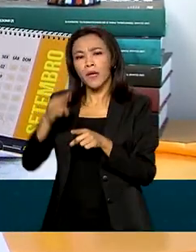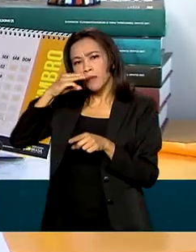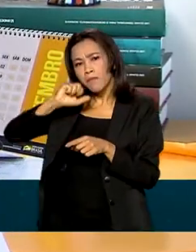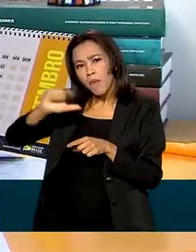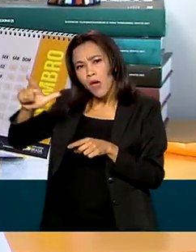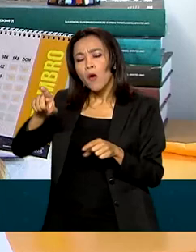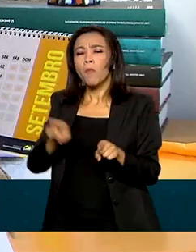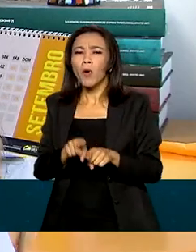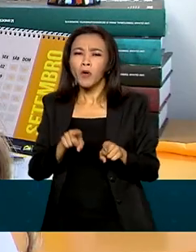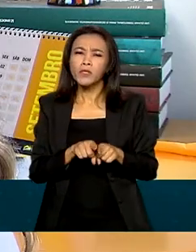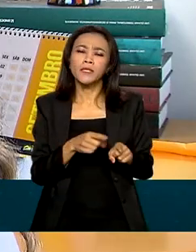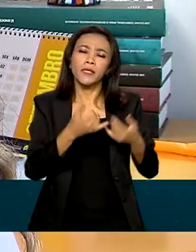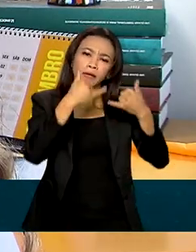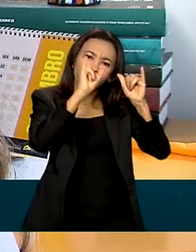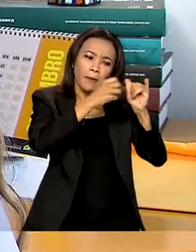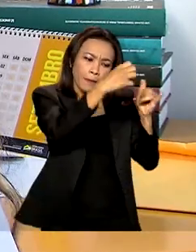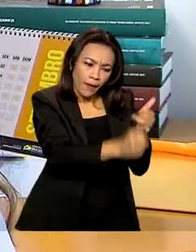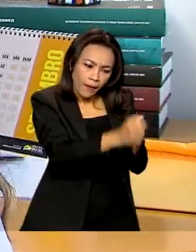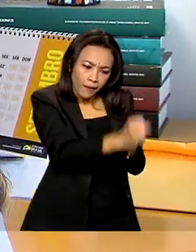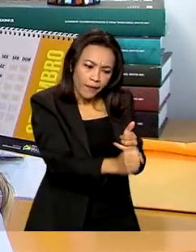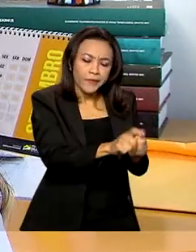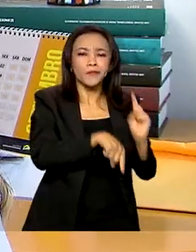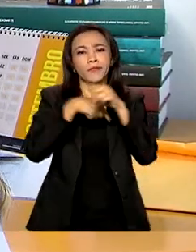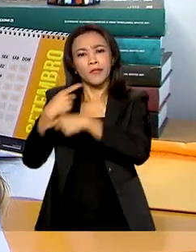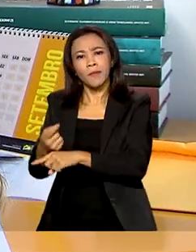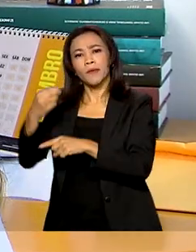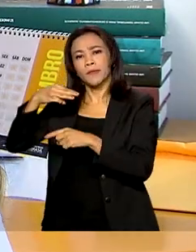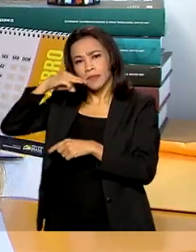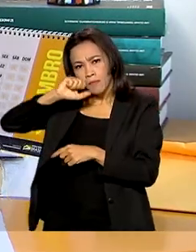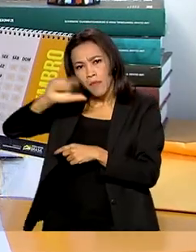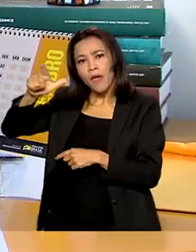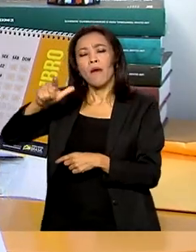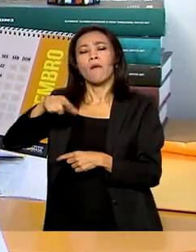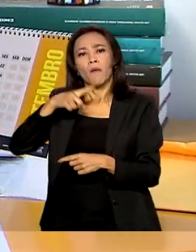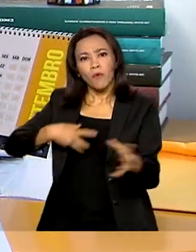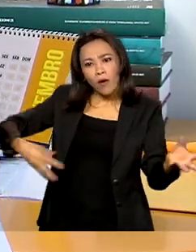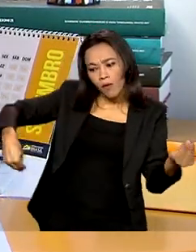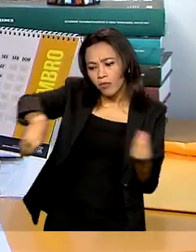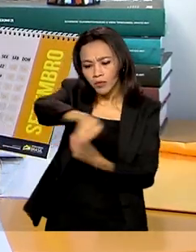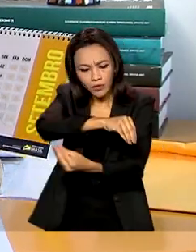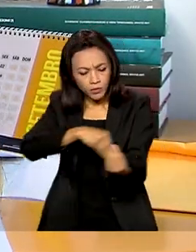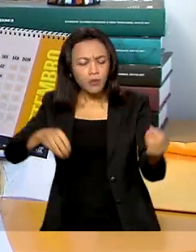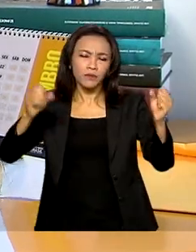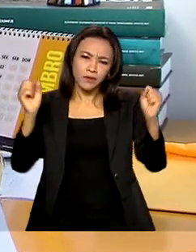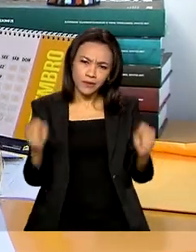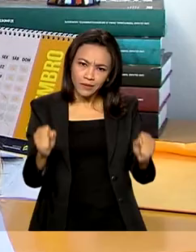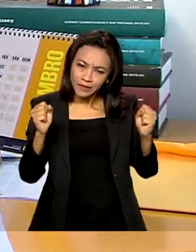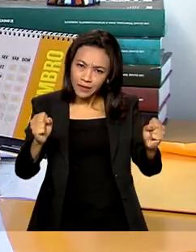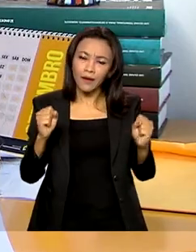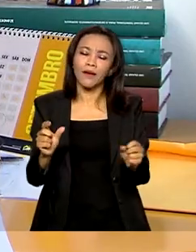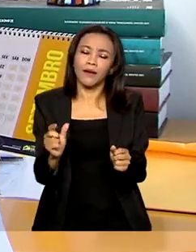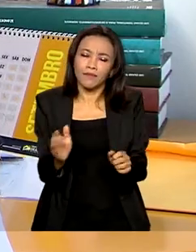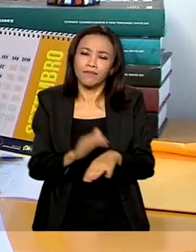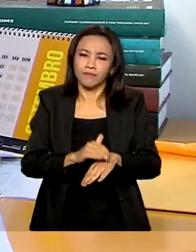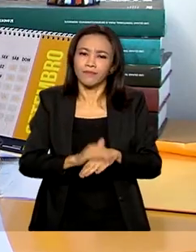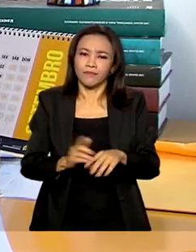agropecuária leiteira e ter produção de mel, porque hoje há uma transferência tecnológica para esse setor também.